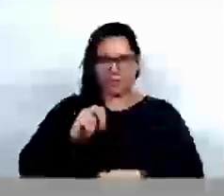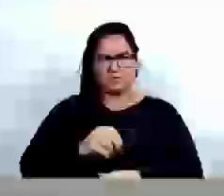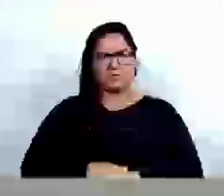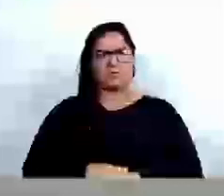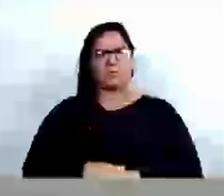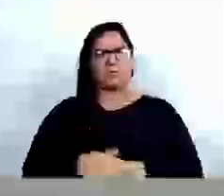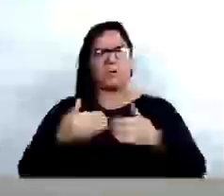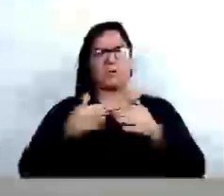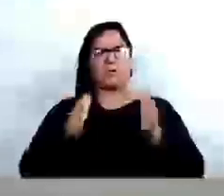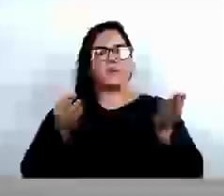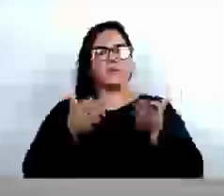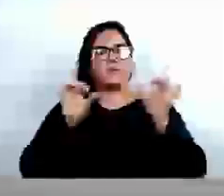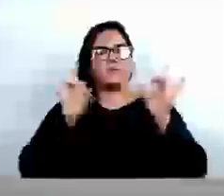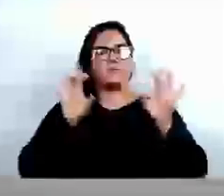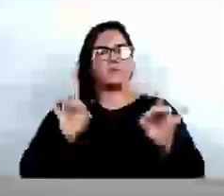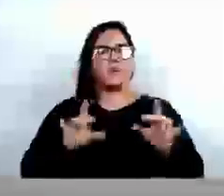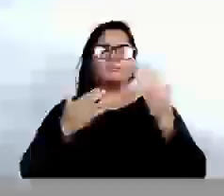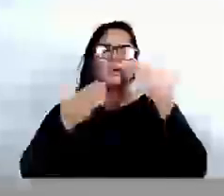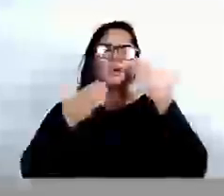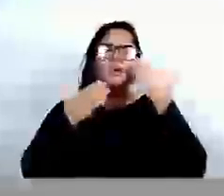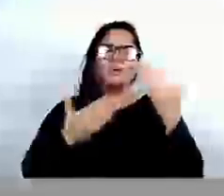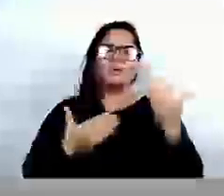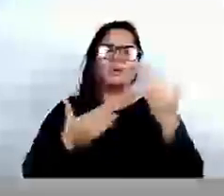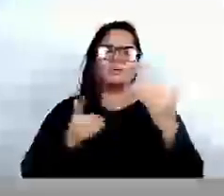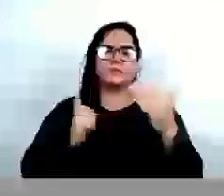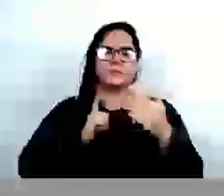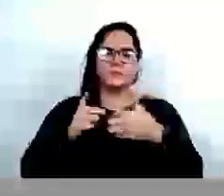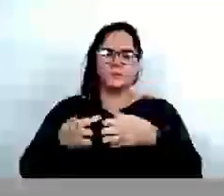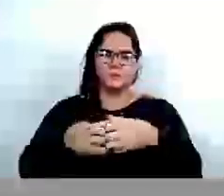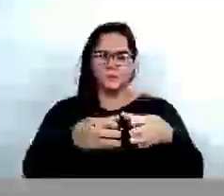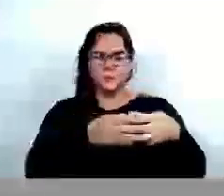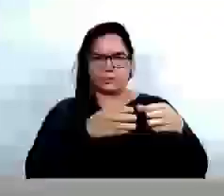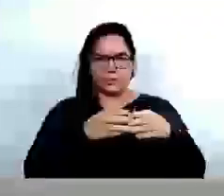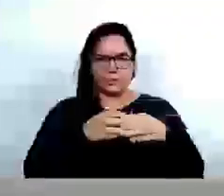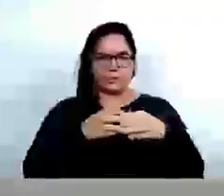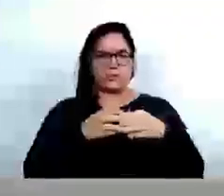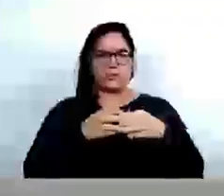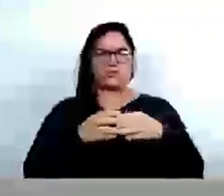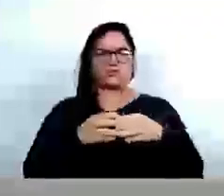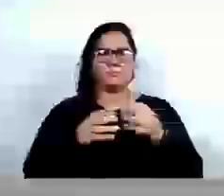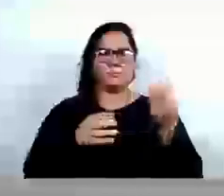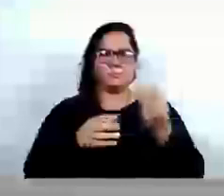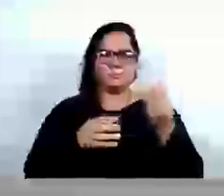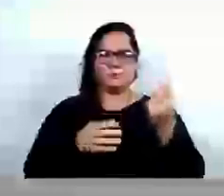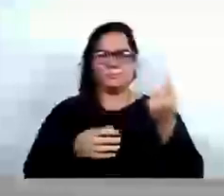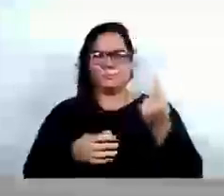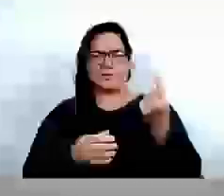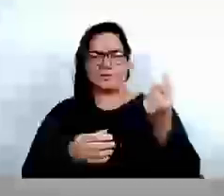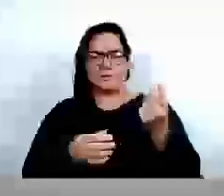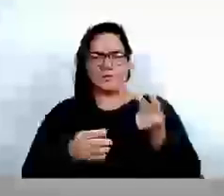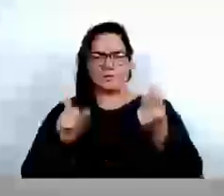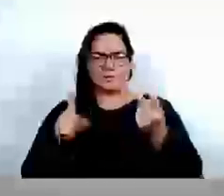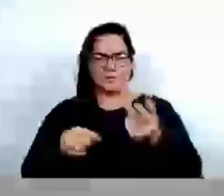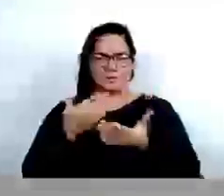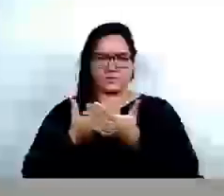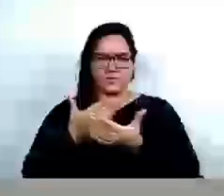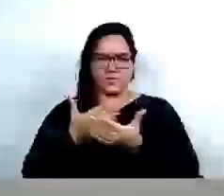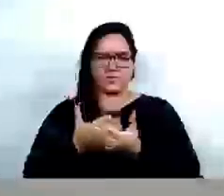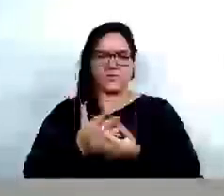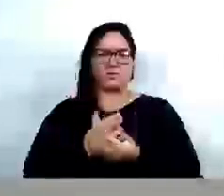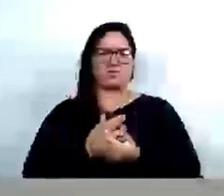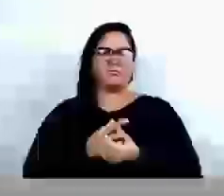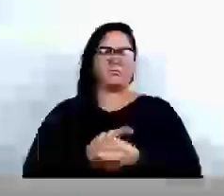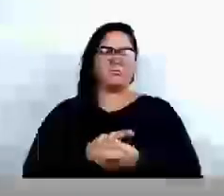de forma muito especial agradecendo as turmas do terceiro 1 e do terceiro 2 da Escola Cônigo Rodolfo Machado, que